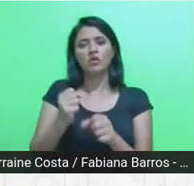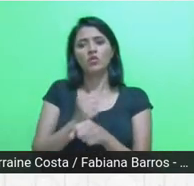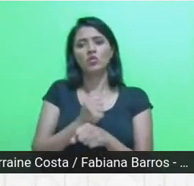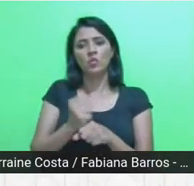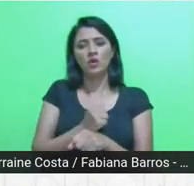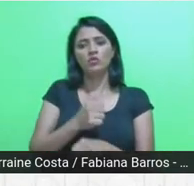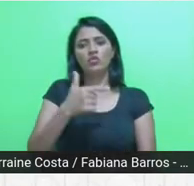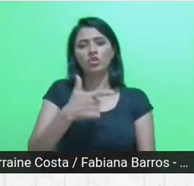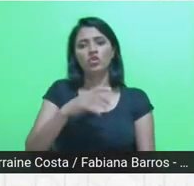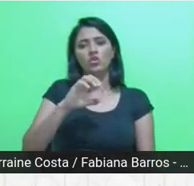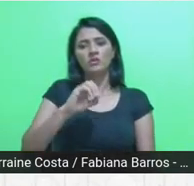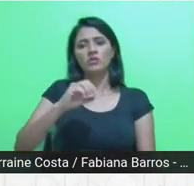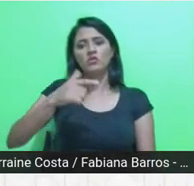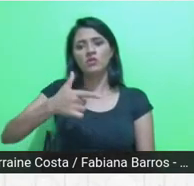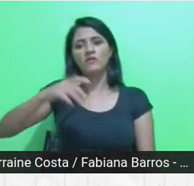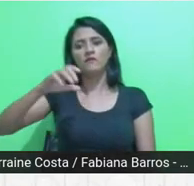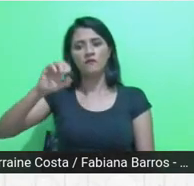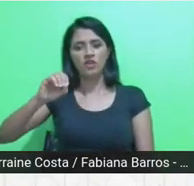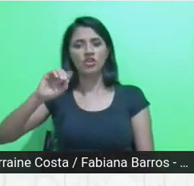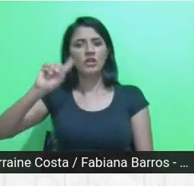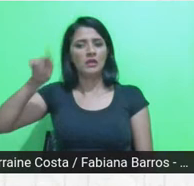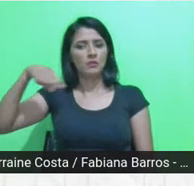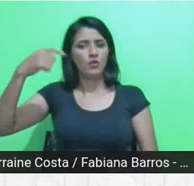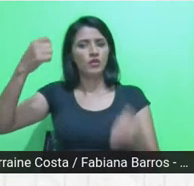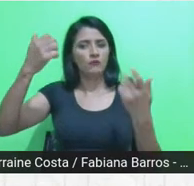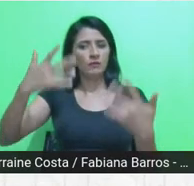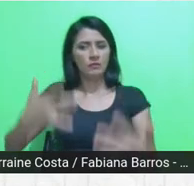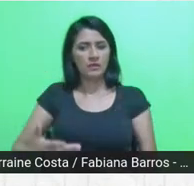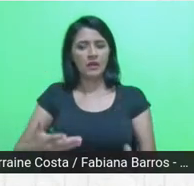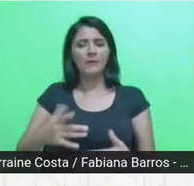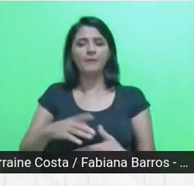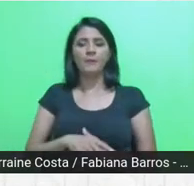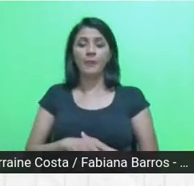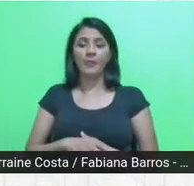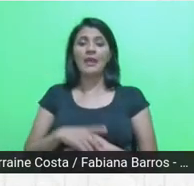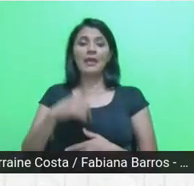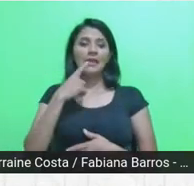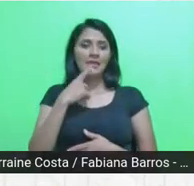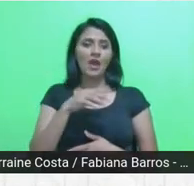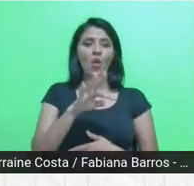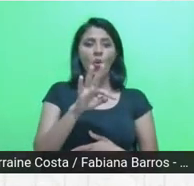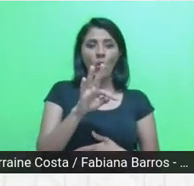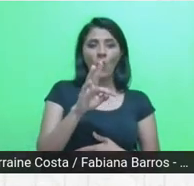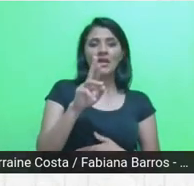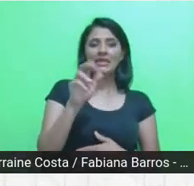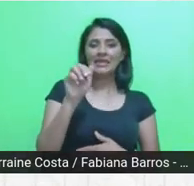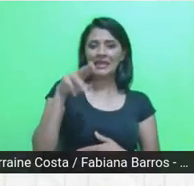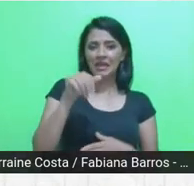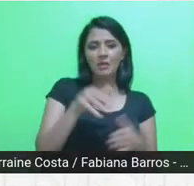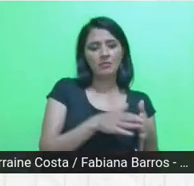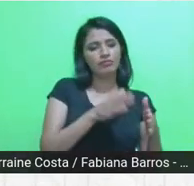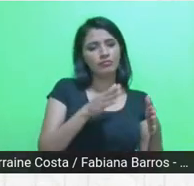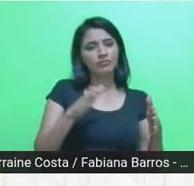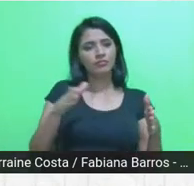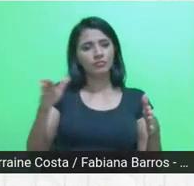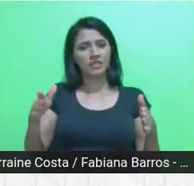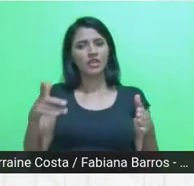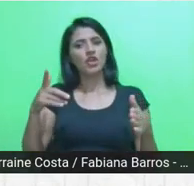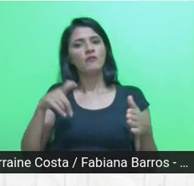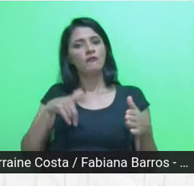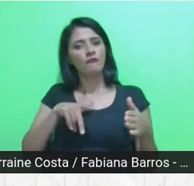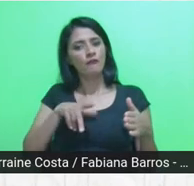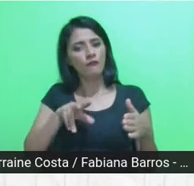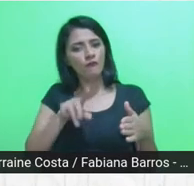especificamente. A trajetória do trama, ela foi cada vez mais se engajando em